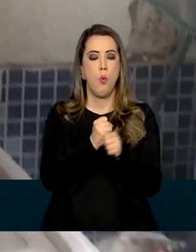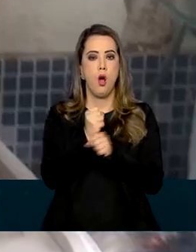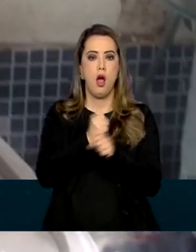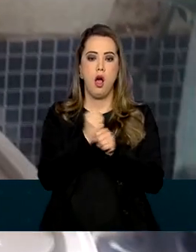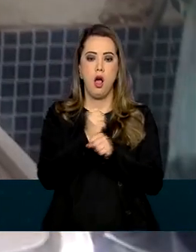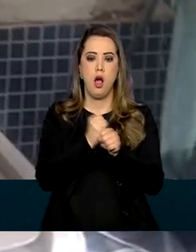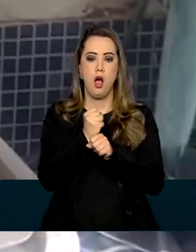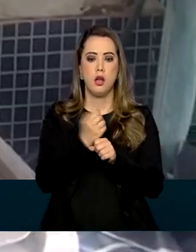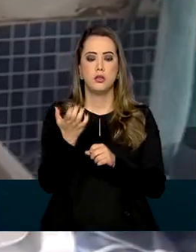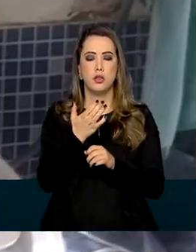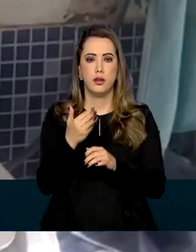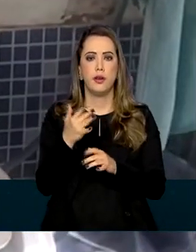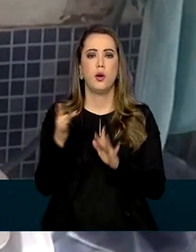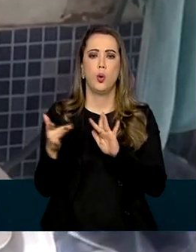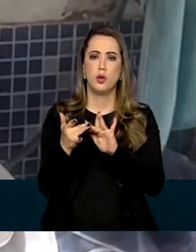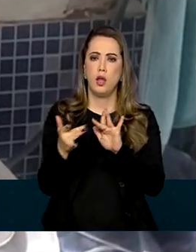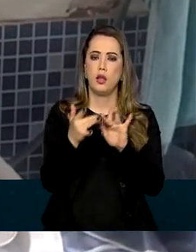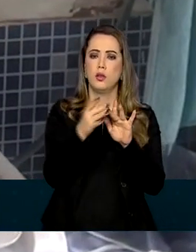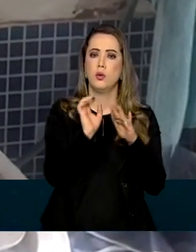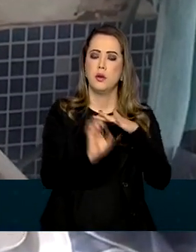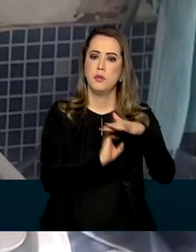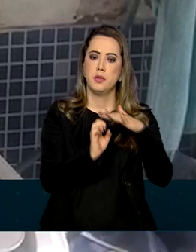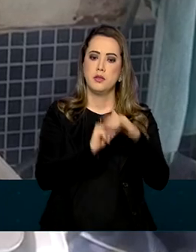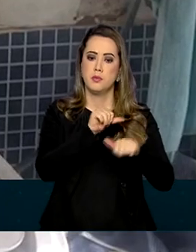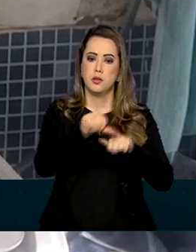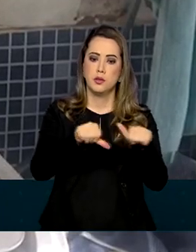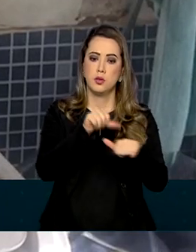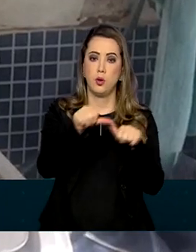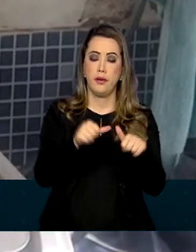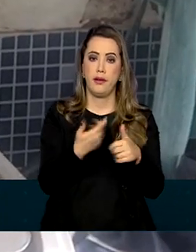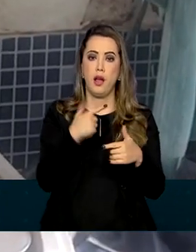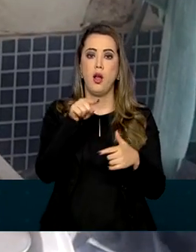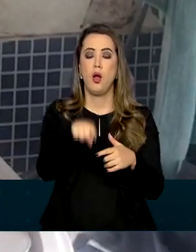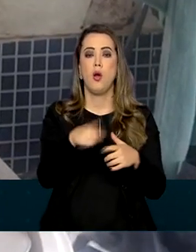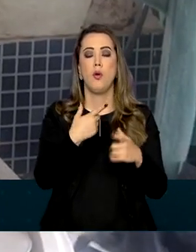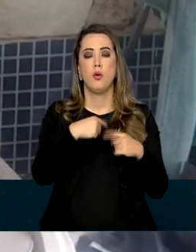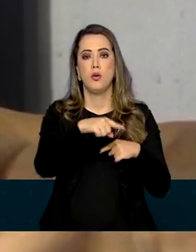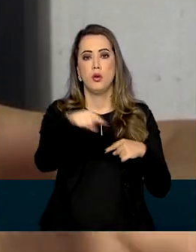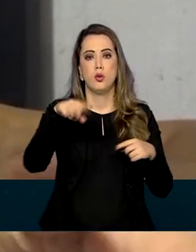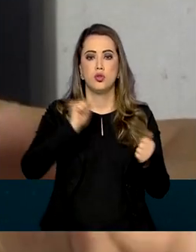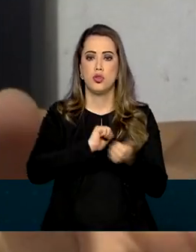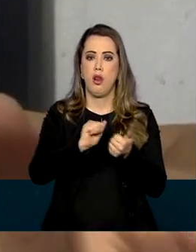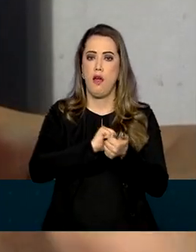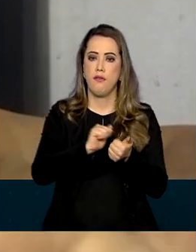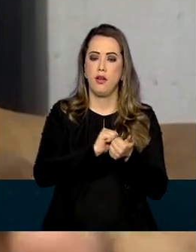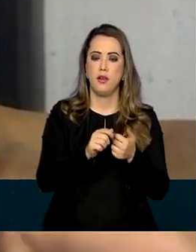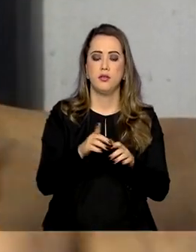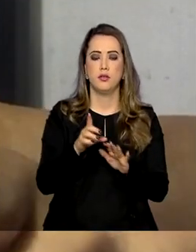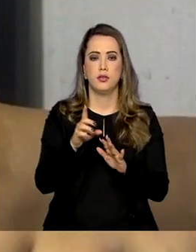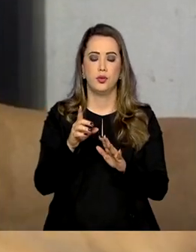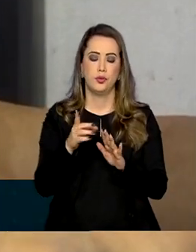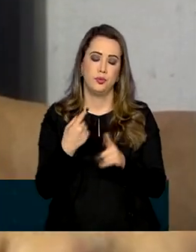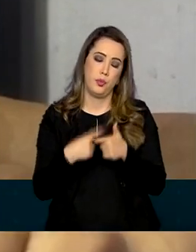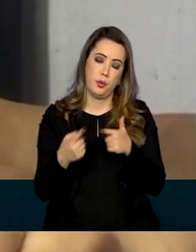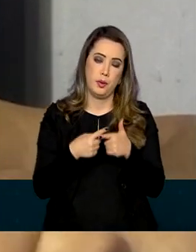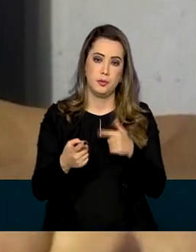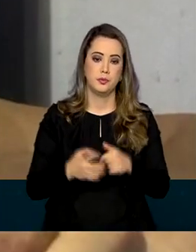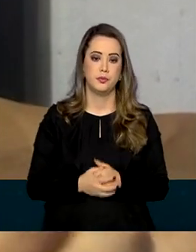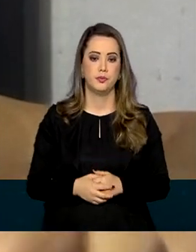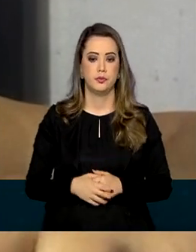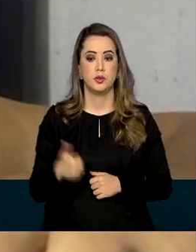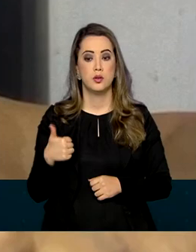de tentativas de contato com a empresa, para trocar a máquina de lavar com defeito. Nesse prazo de 15, 20 dias,